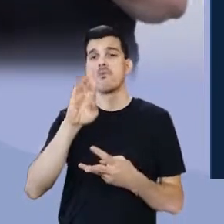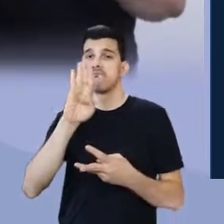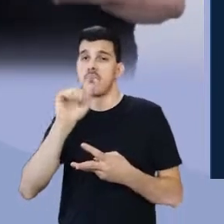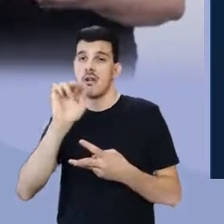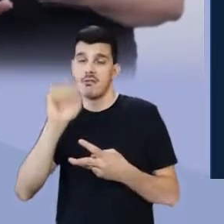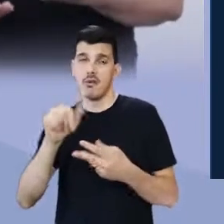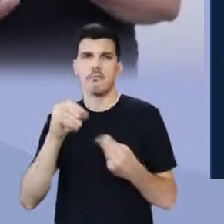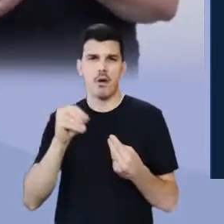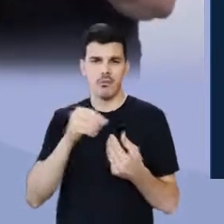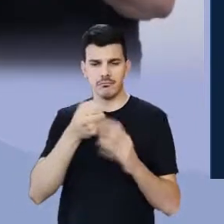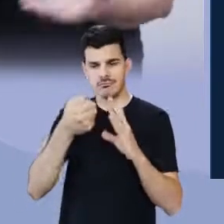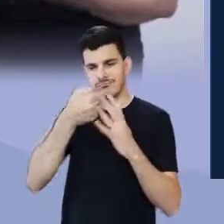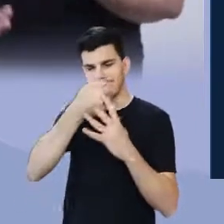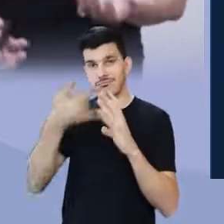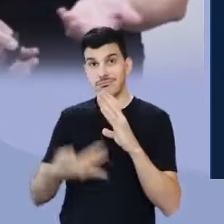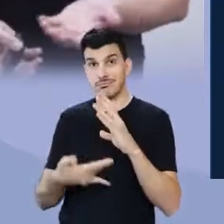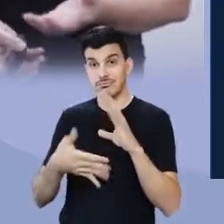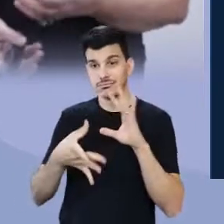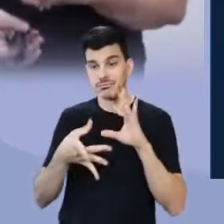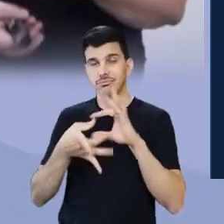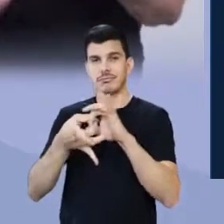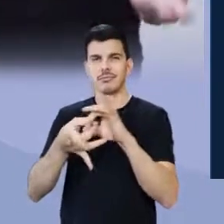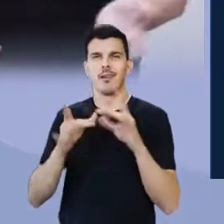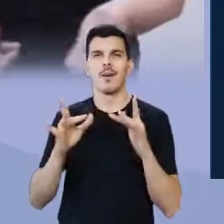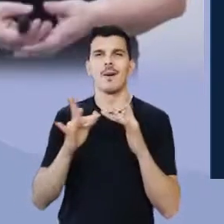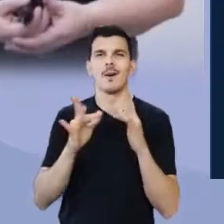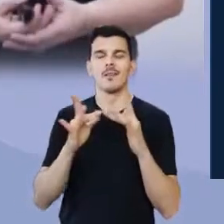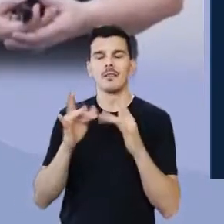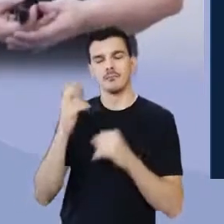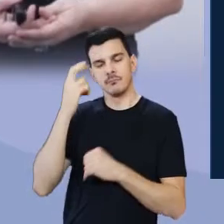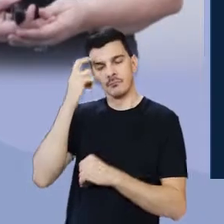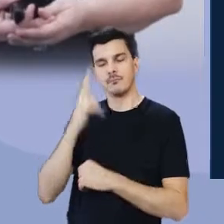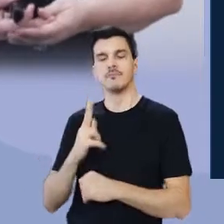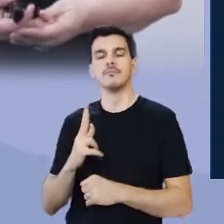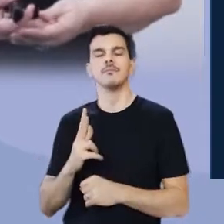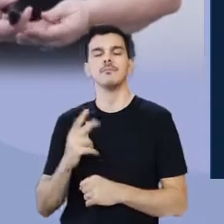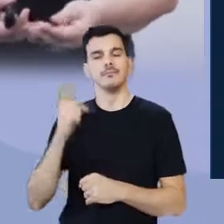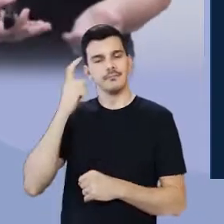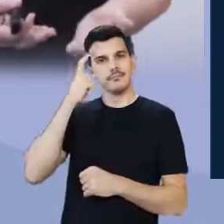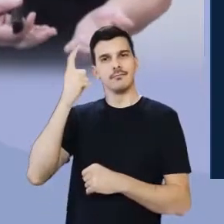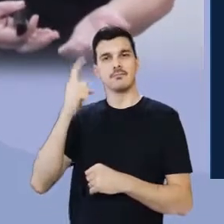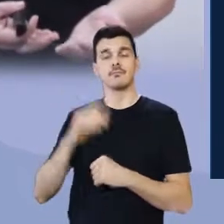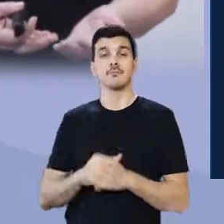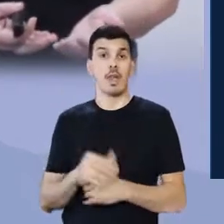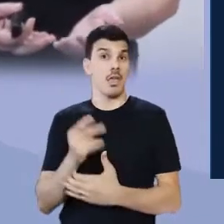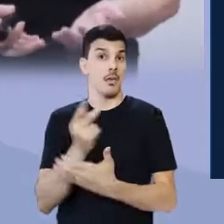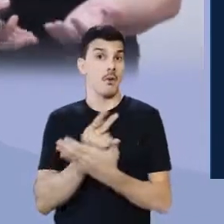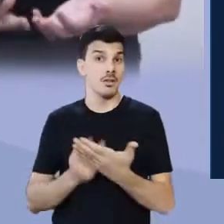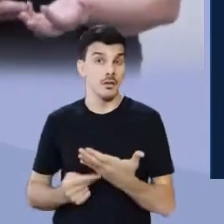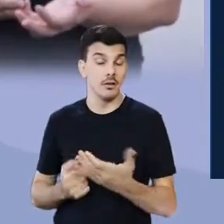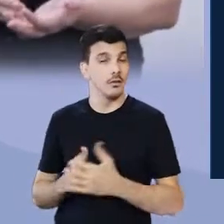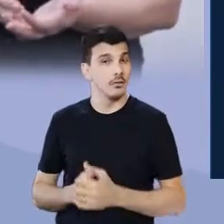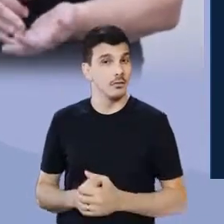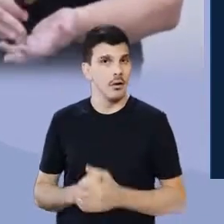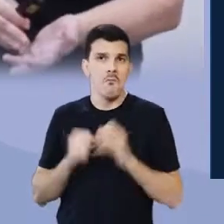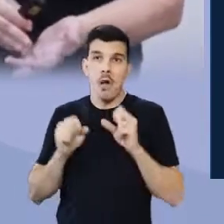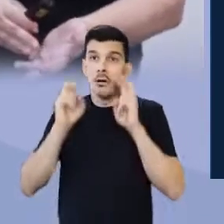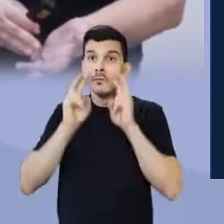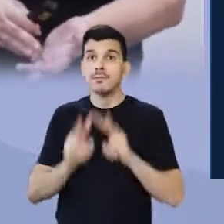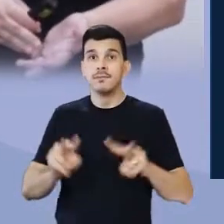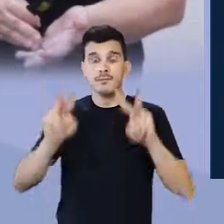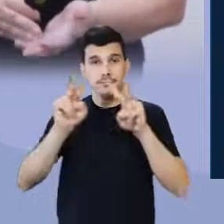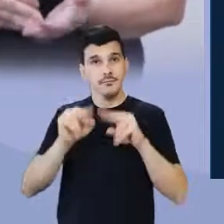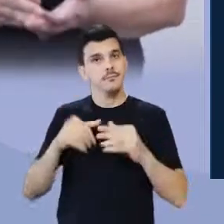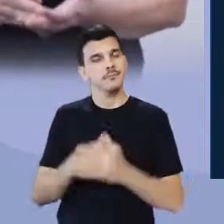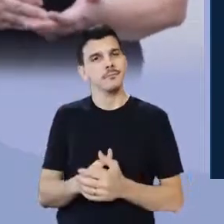elementos desse meu contato, dessa minha criatividade. E a poesia? Ela pode ser visual,